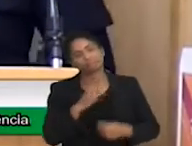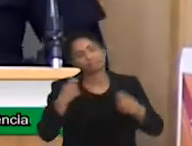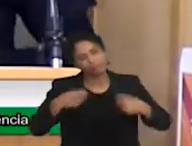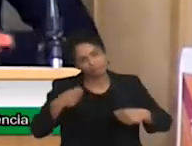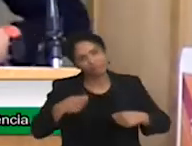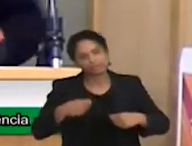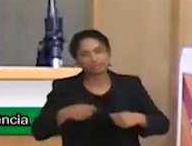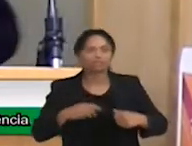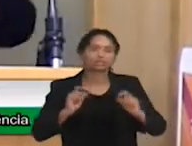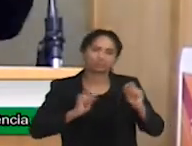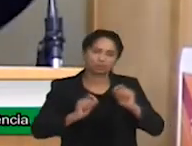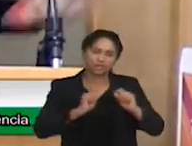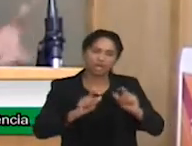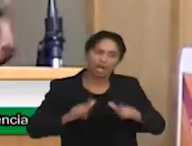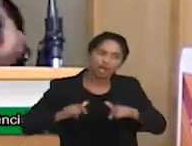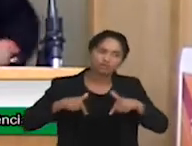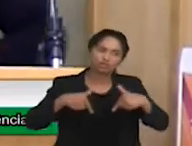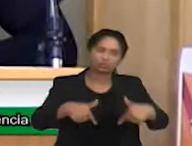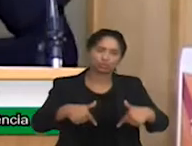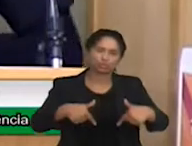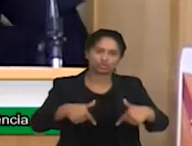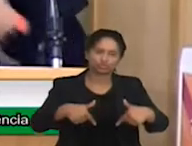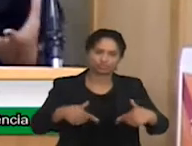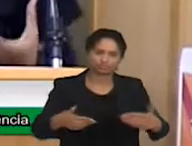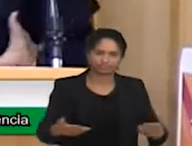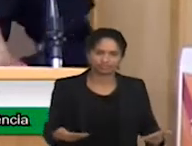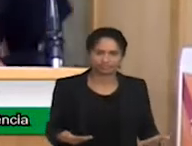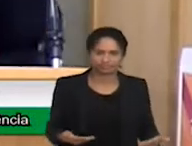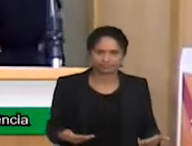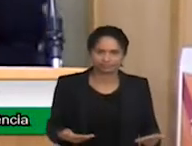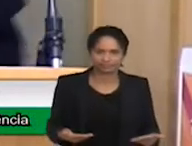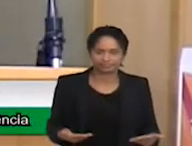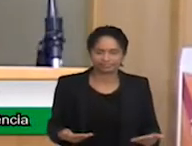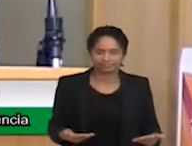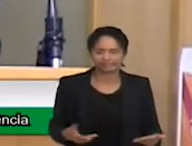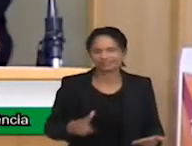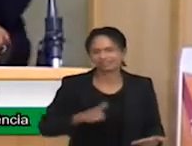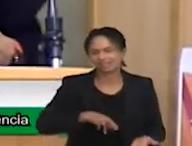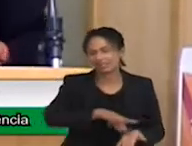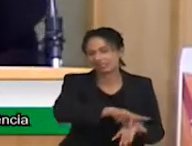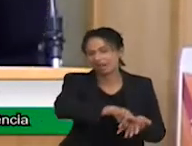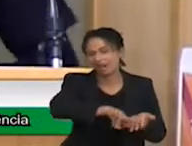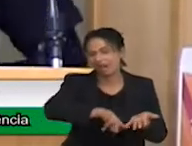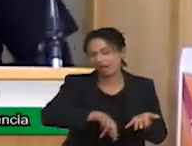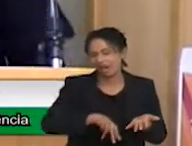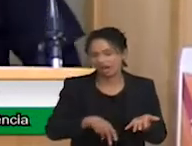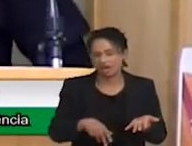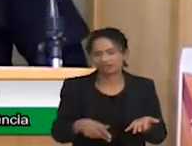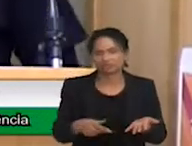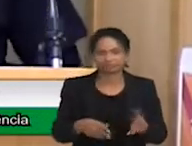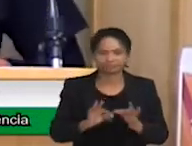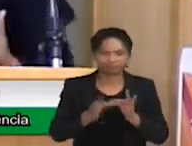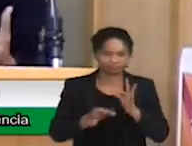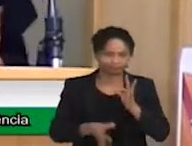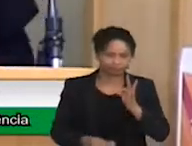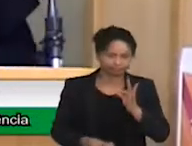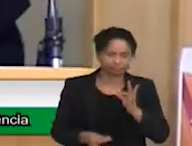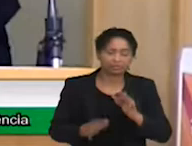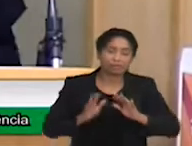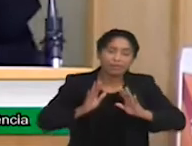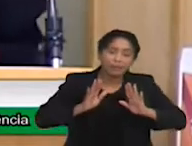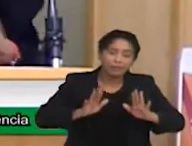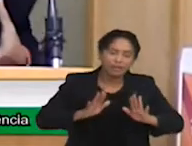Bom, então a gente vai, quando a gente fala de transtorno do neurodesenvolvimento, a gente tem várias coisas para falar, mas a gente vai falar aqui do diagnóstico precoce dos três